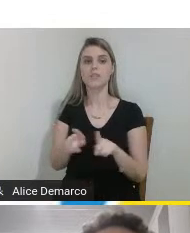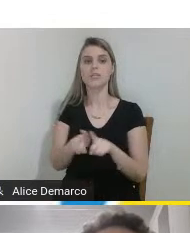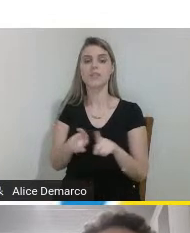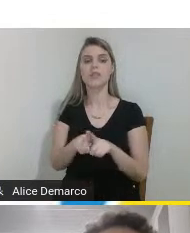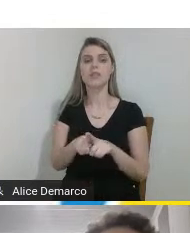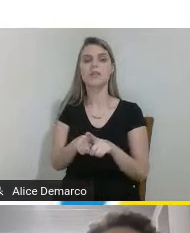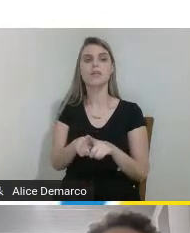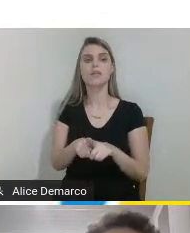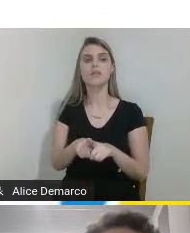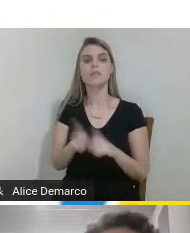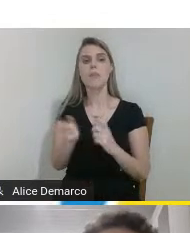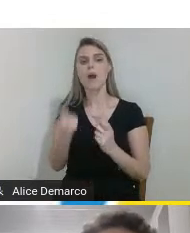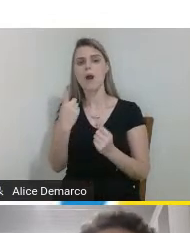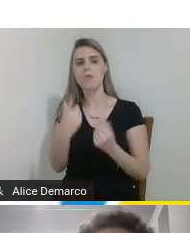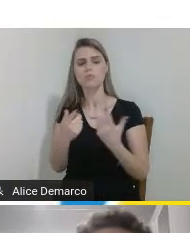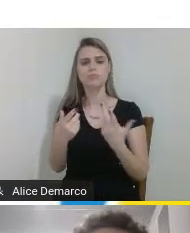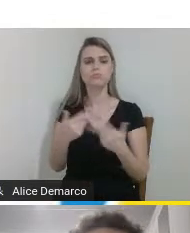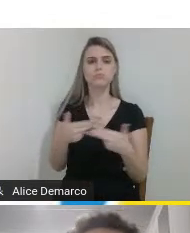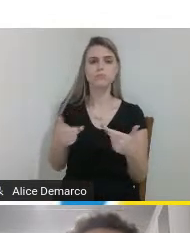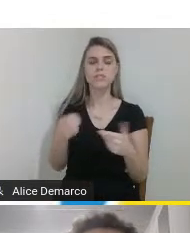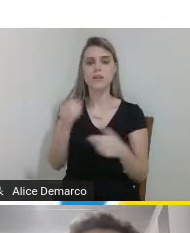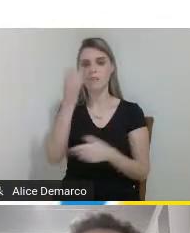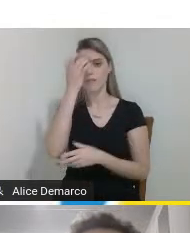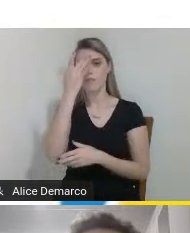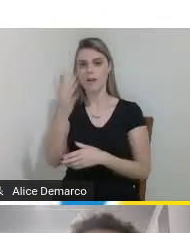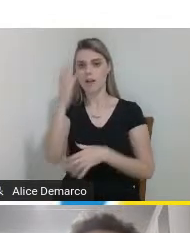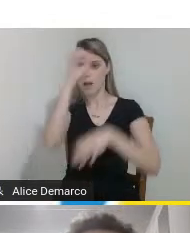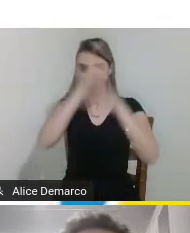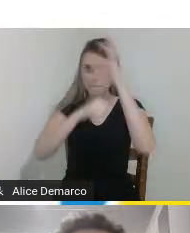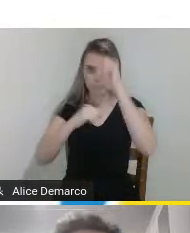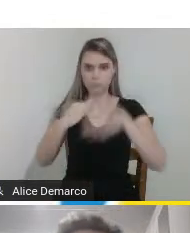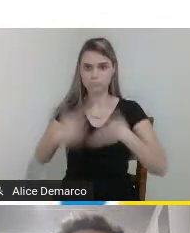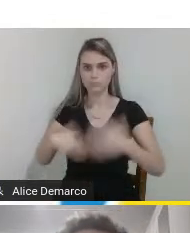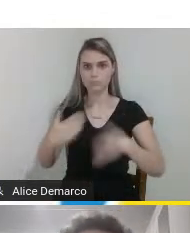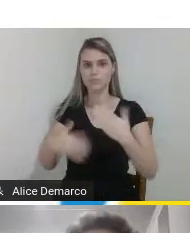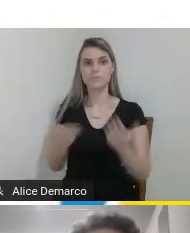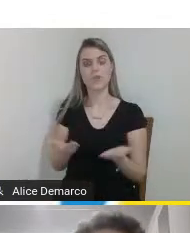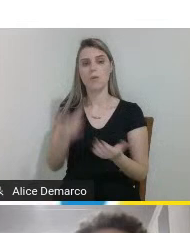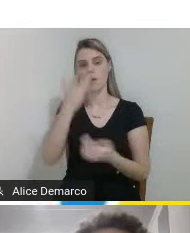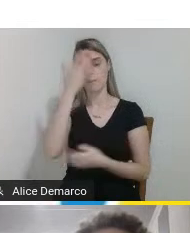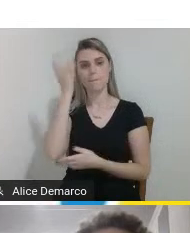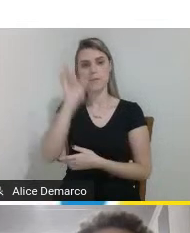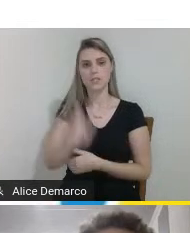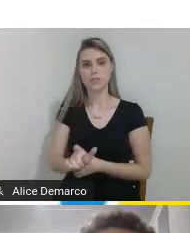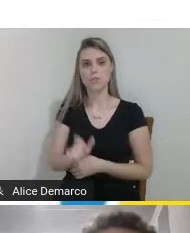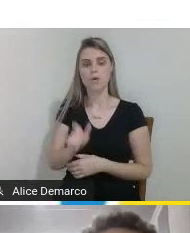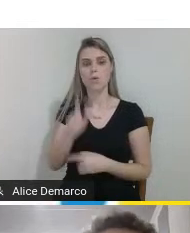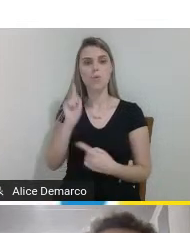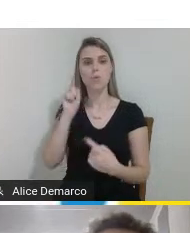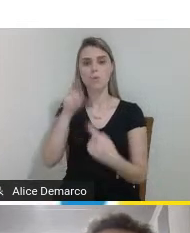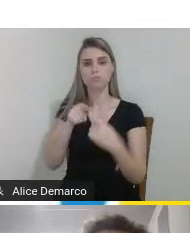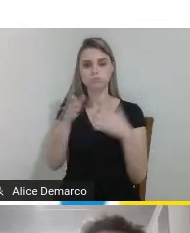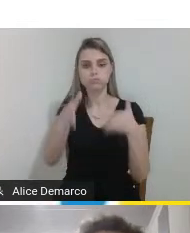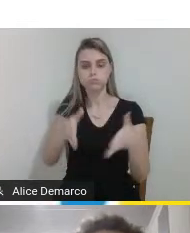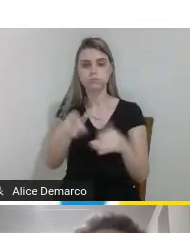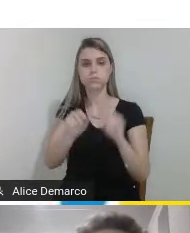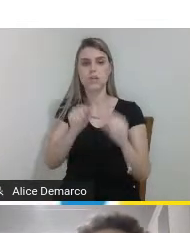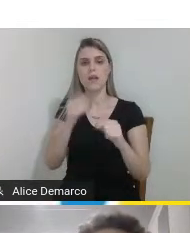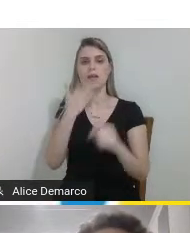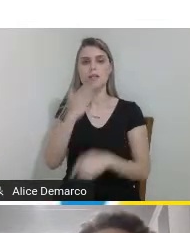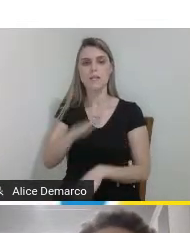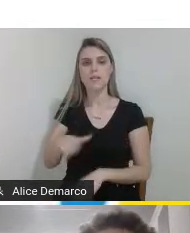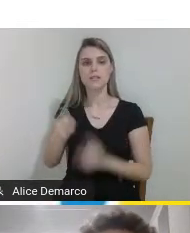visavam facilitar esse aprendizado então nosso público alvo seria essas crianças que tem alguma deficiência